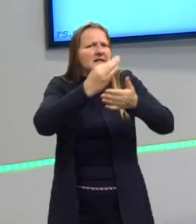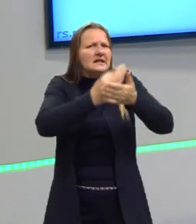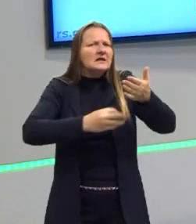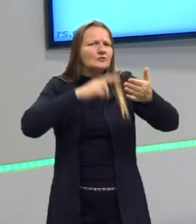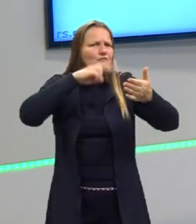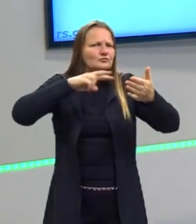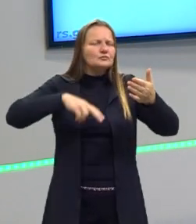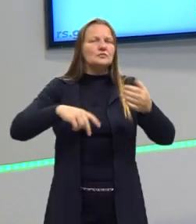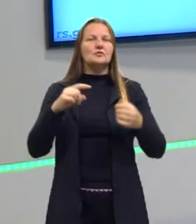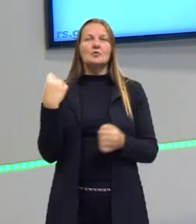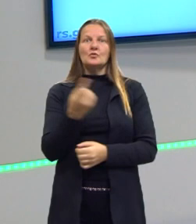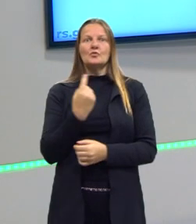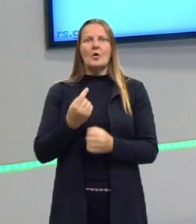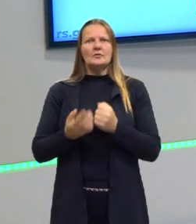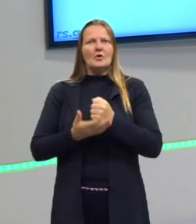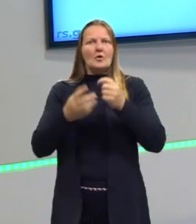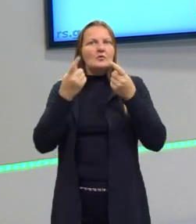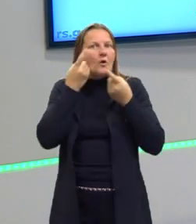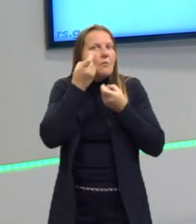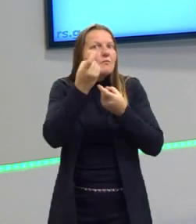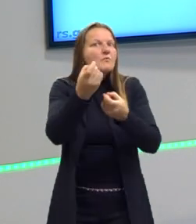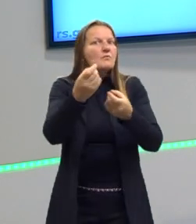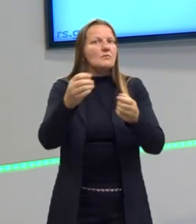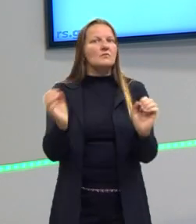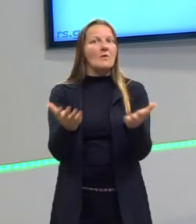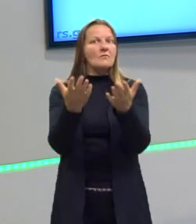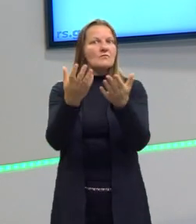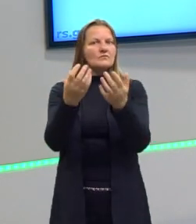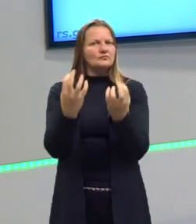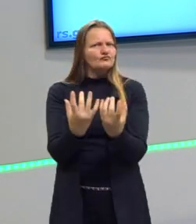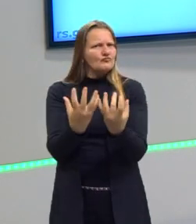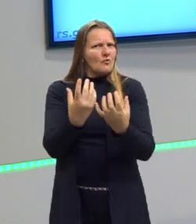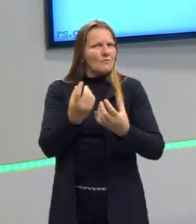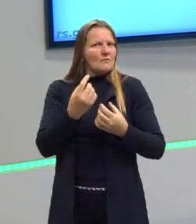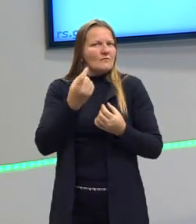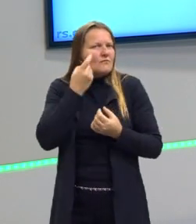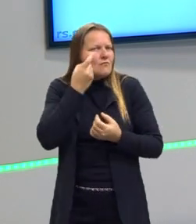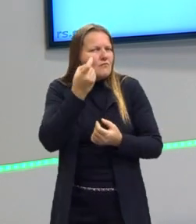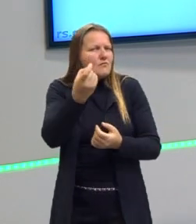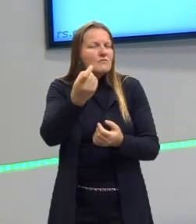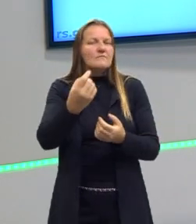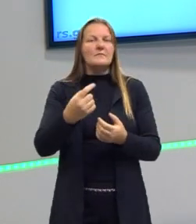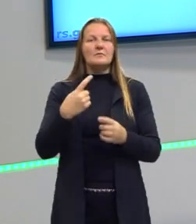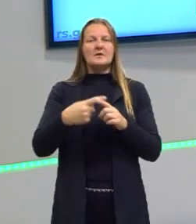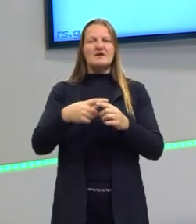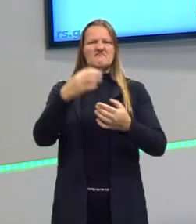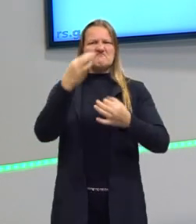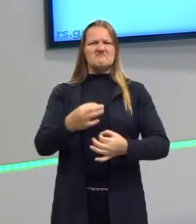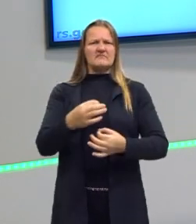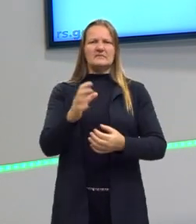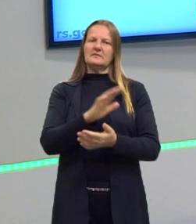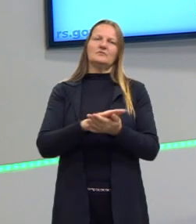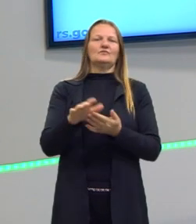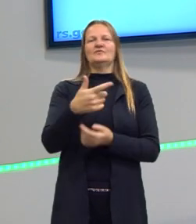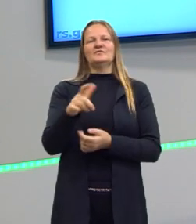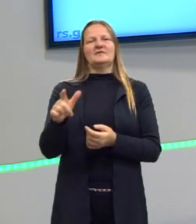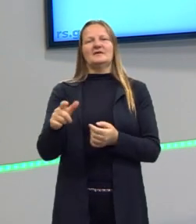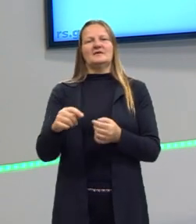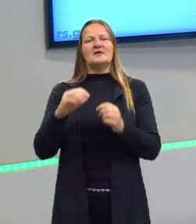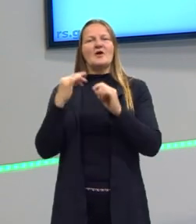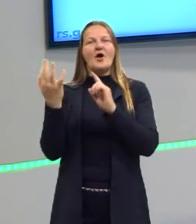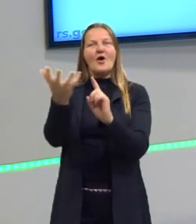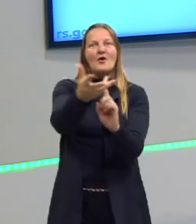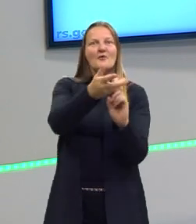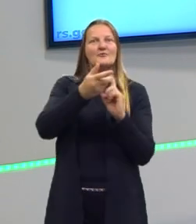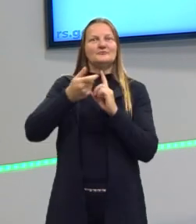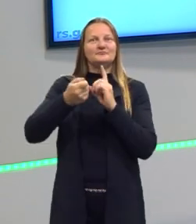a gente está aqui apenas para despertar a centelha em você, né? Não trazer certezas absolutas, porque aí é que nós iríamos acabar com a dialética, né?